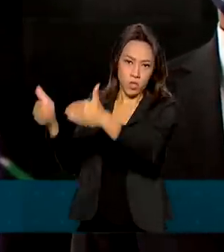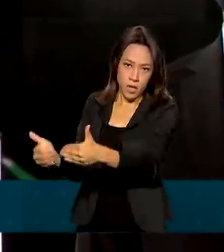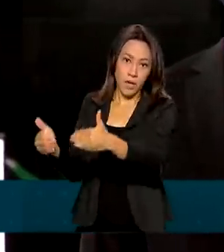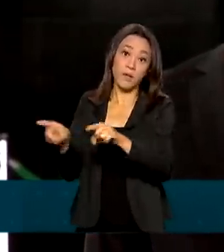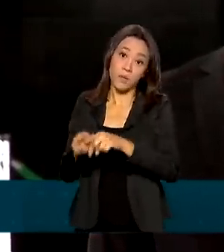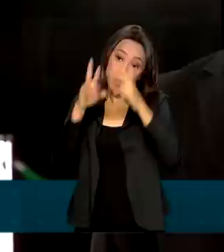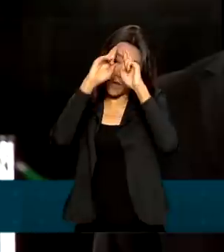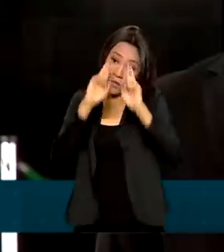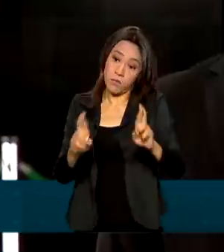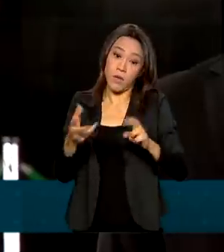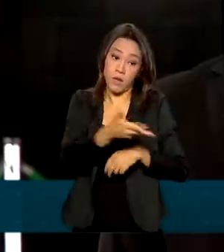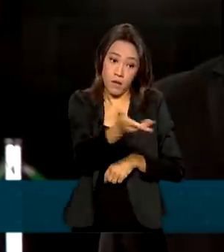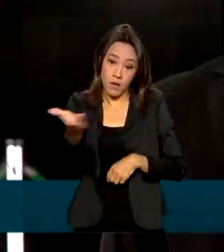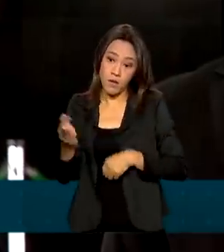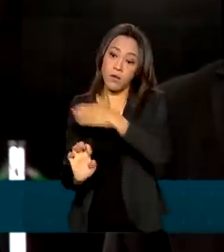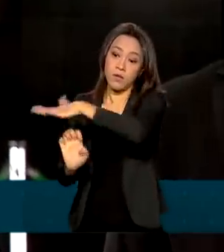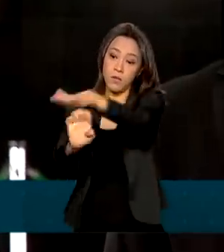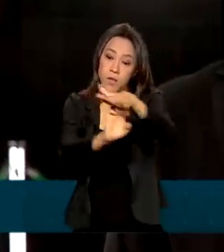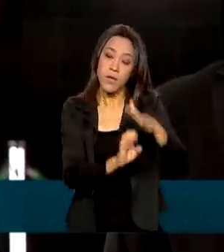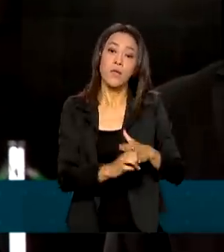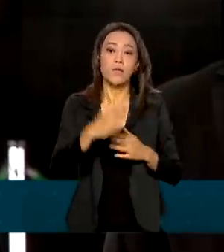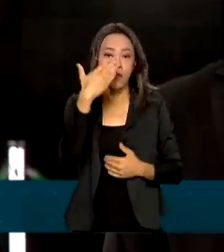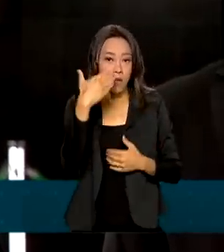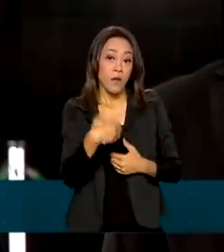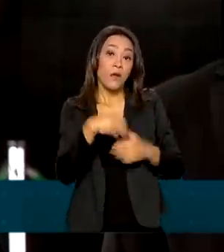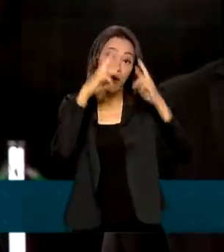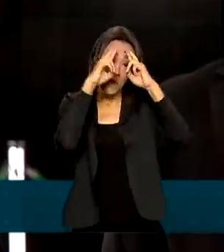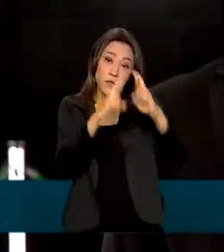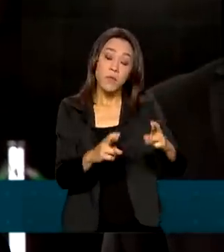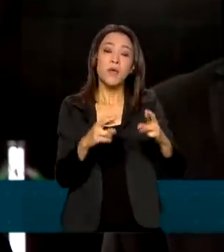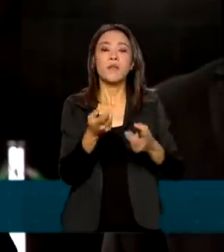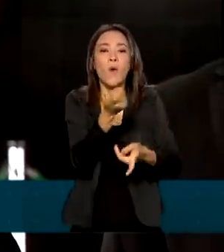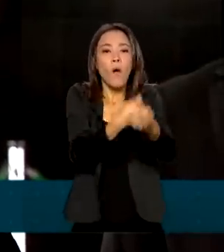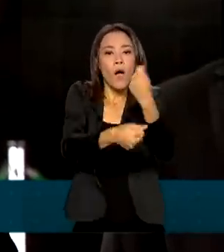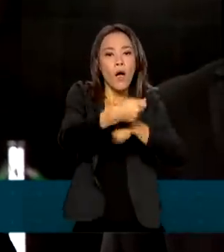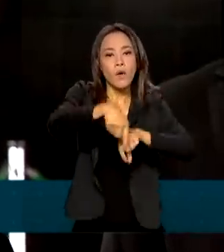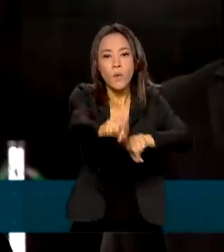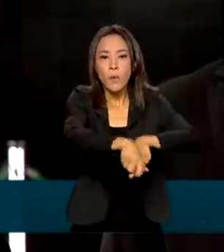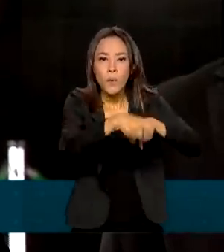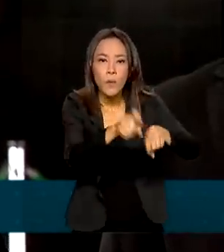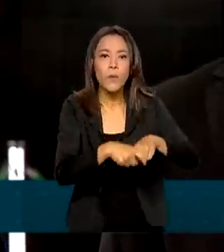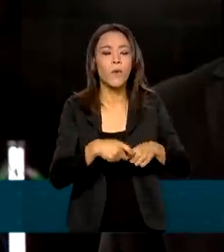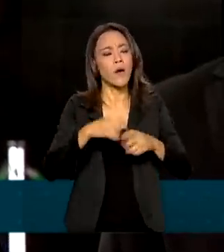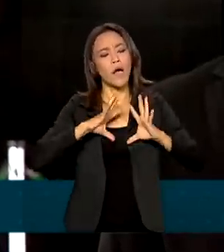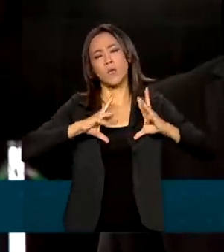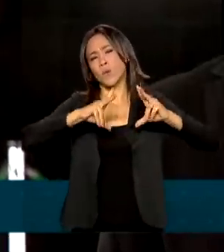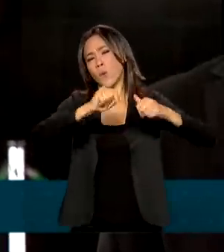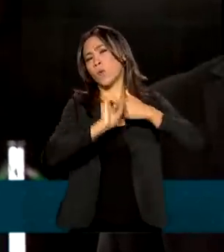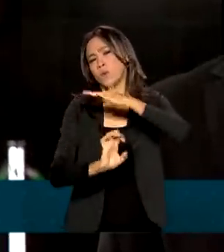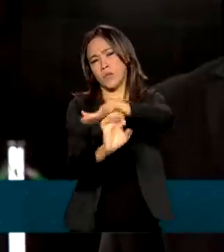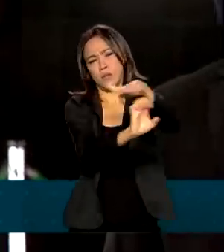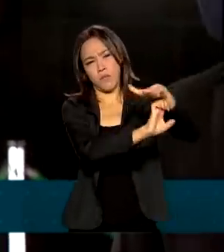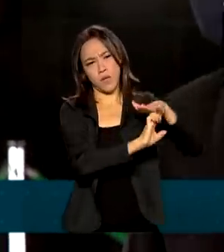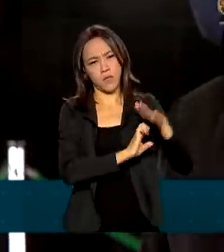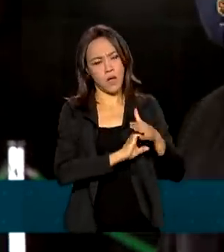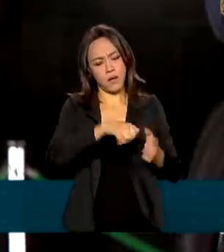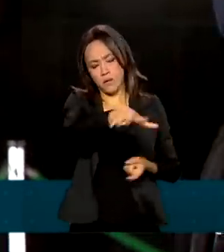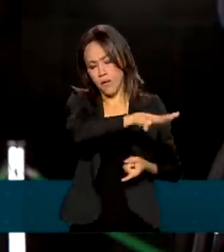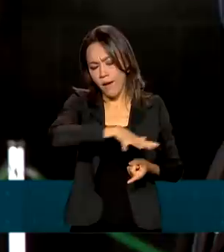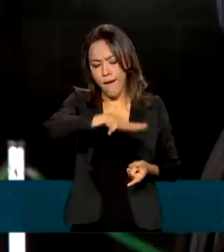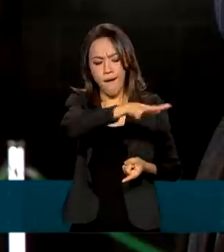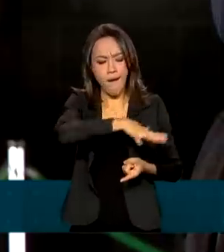setor privado, ao agronegócio, ao produtor rural brasileiro, aos empresários de todos os setores, mineral,